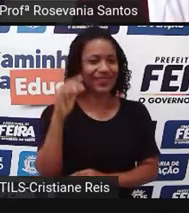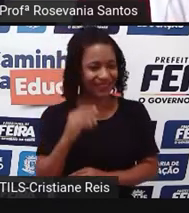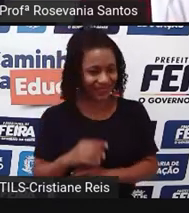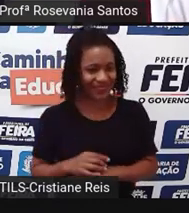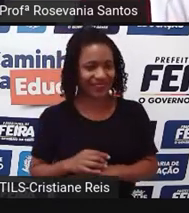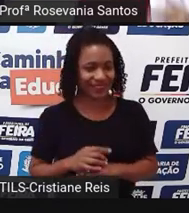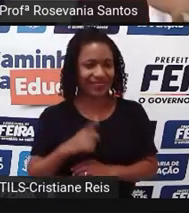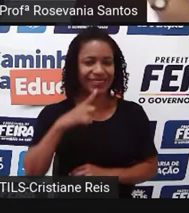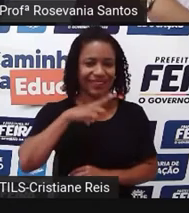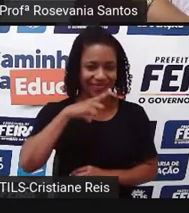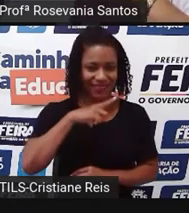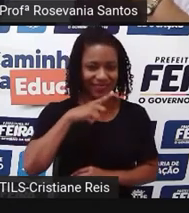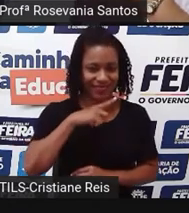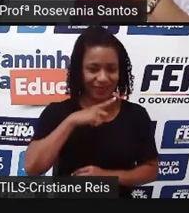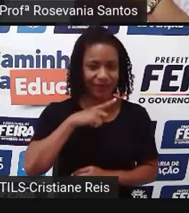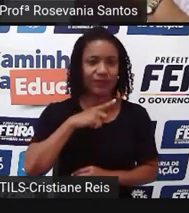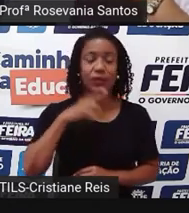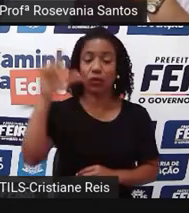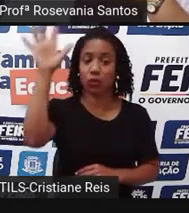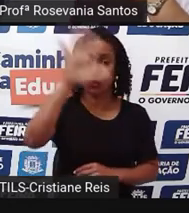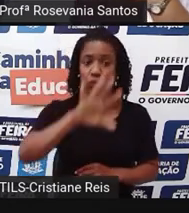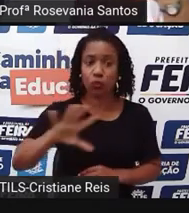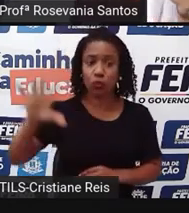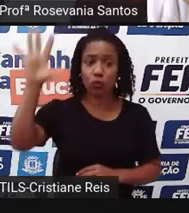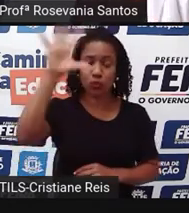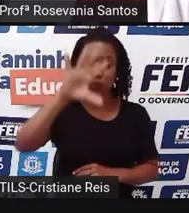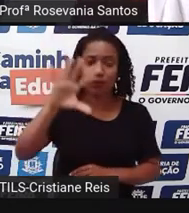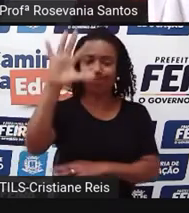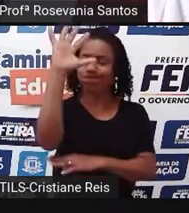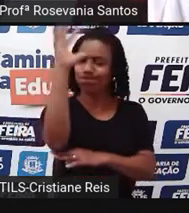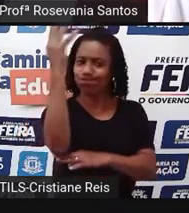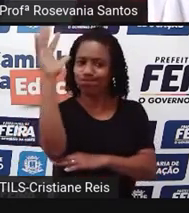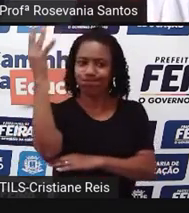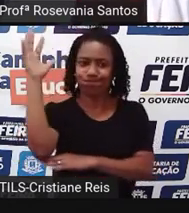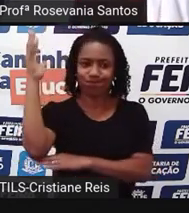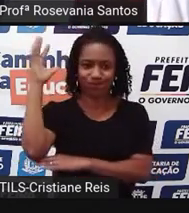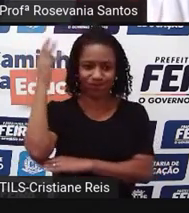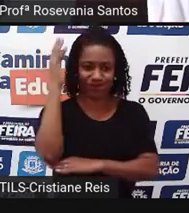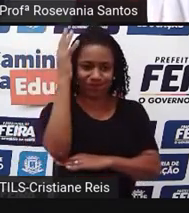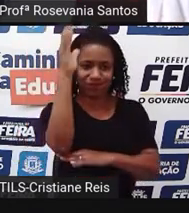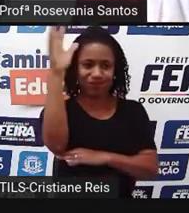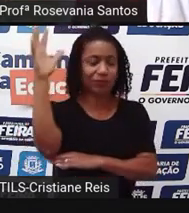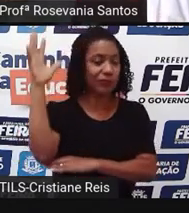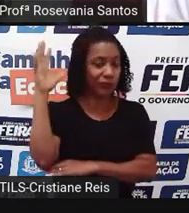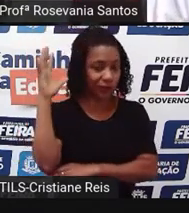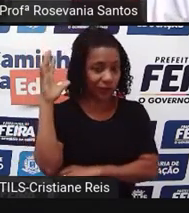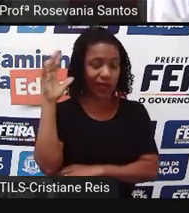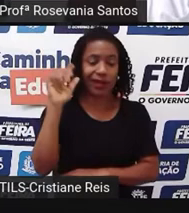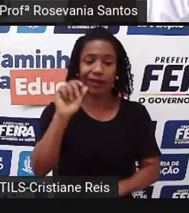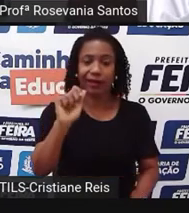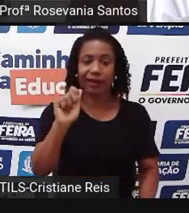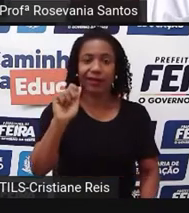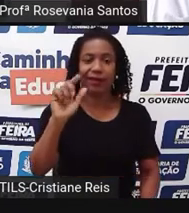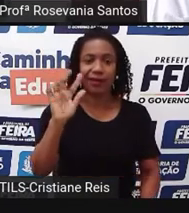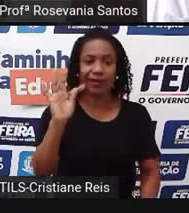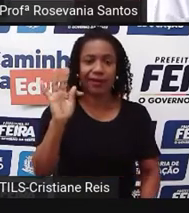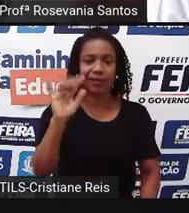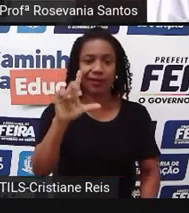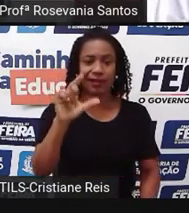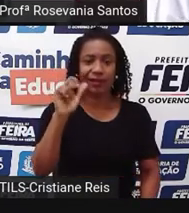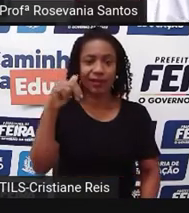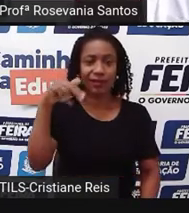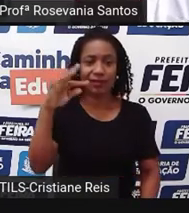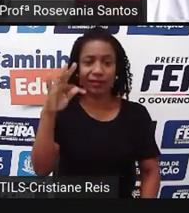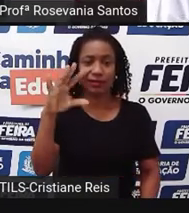nome já está dizendo, é a zona em que a gente vai encontrar a Mata Atlântica. É claro que ela já foi extremamente devastada, a gente tem